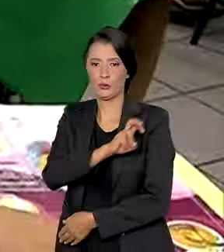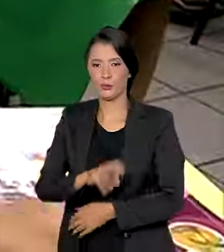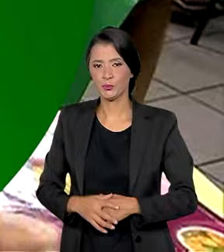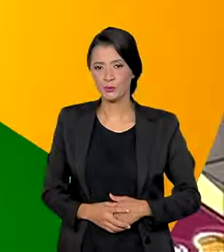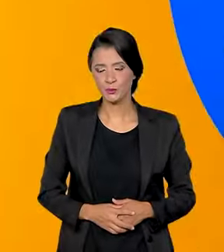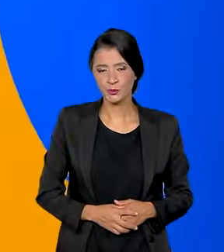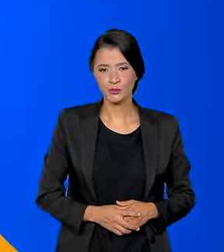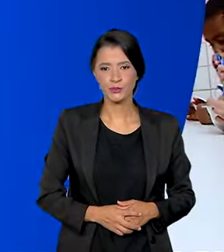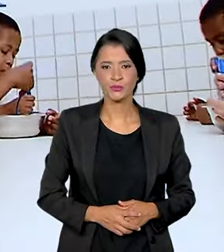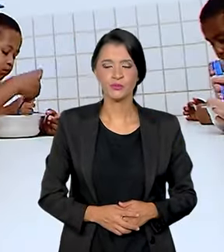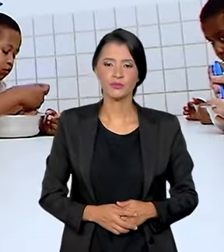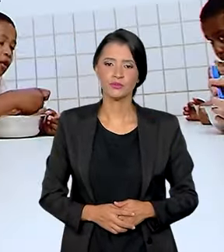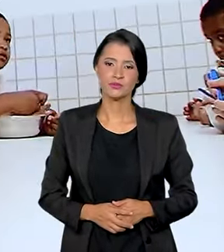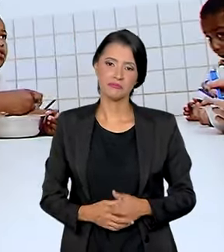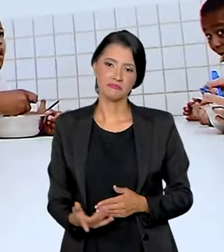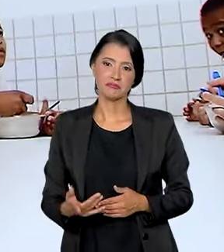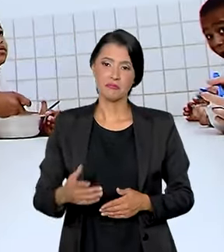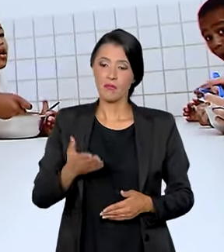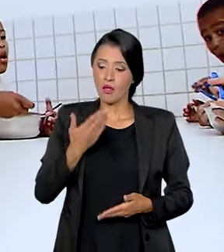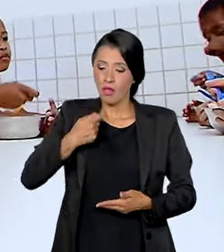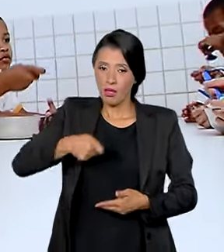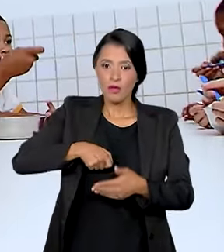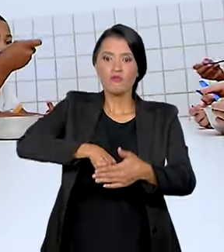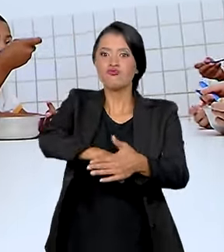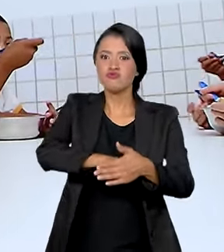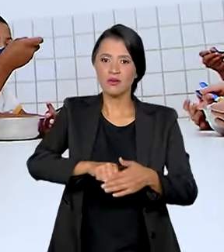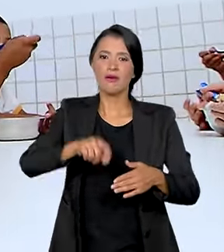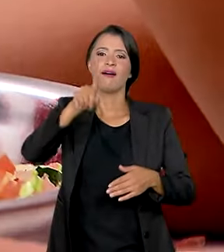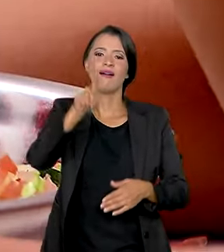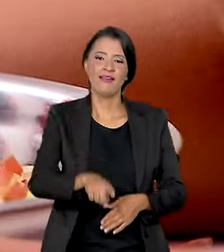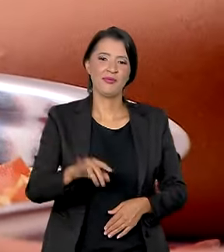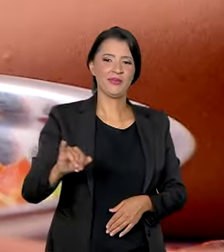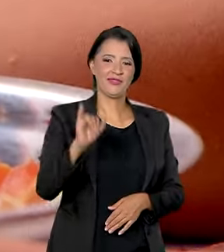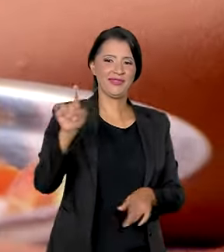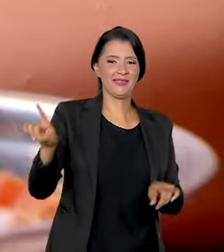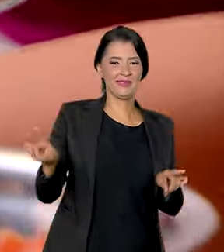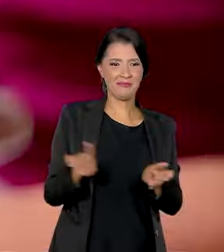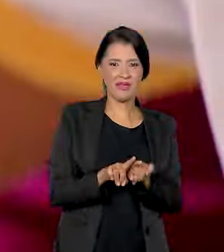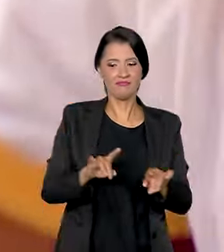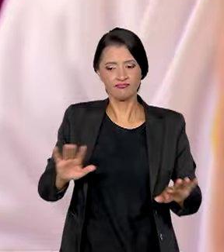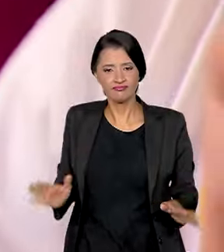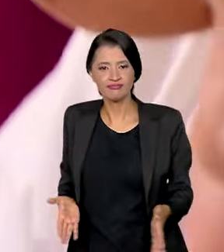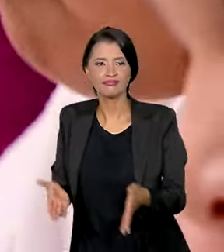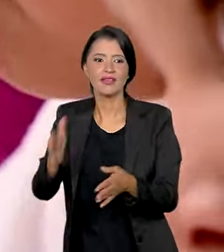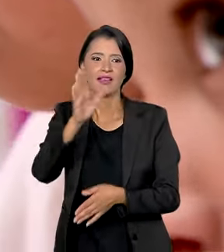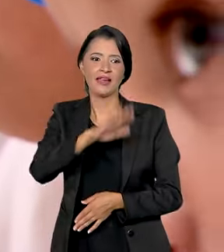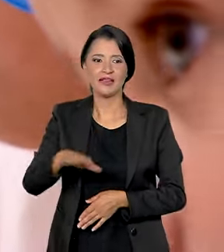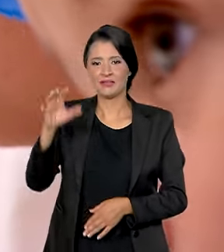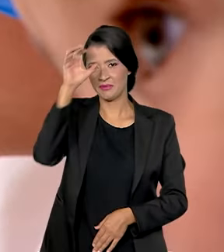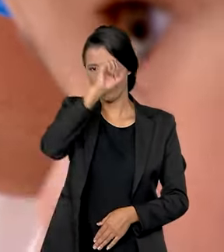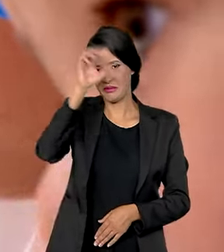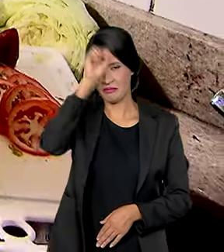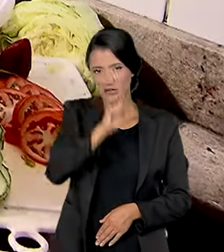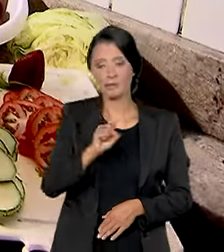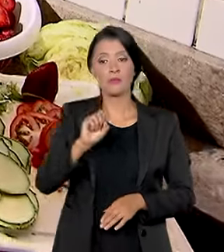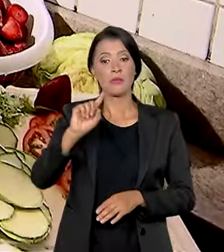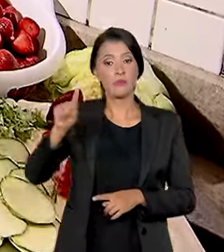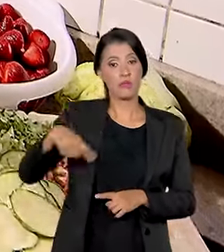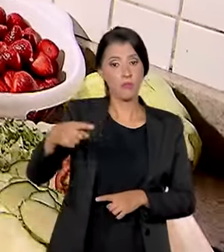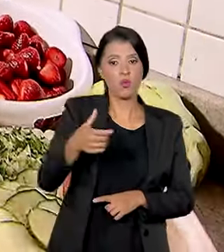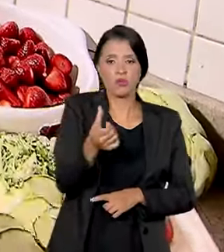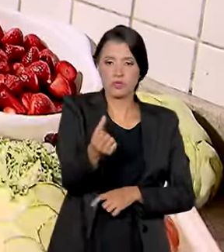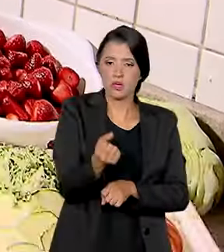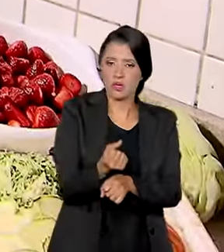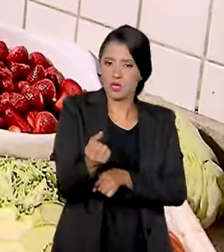ao quinto ano. Barriguinha cheia também é fundamental para estimular o aprendizado. Depois